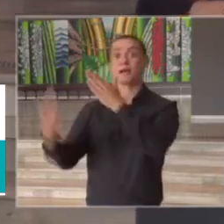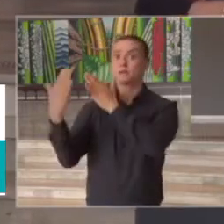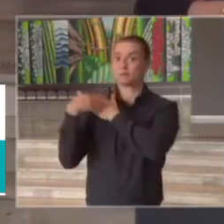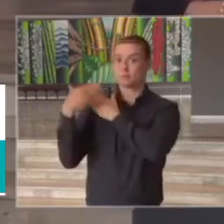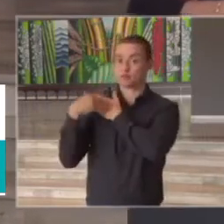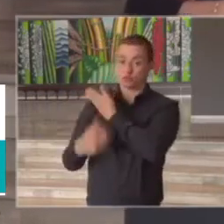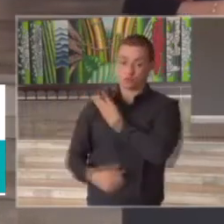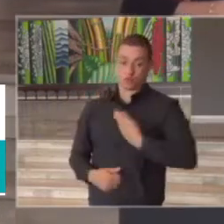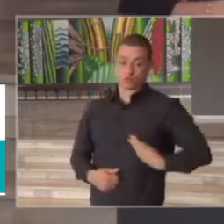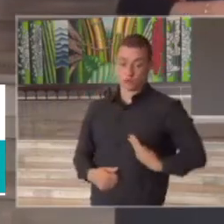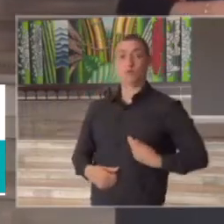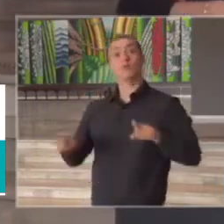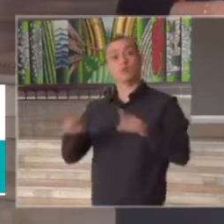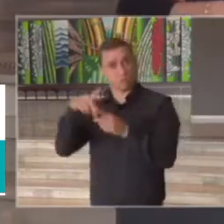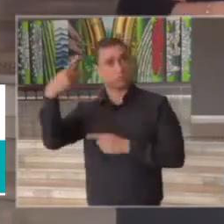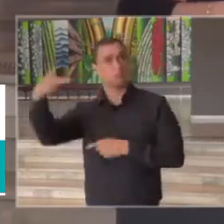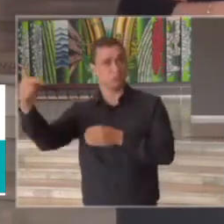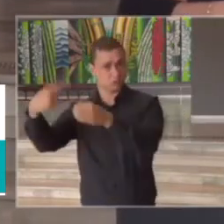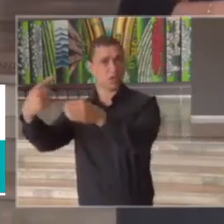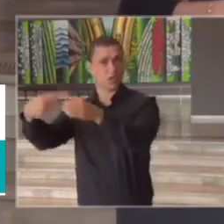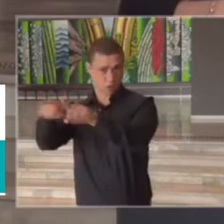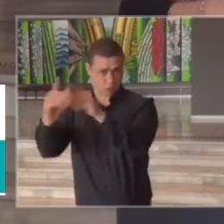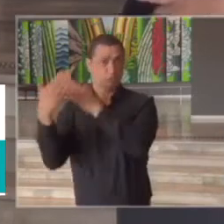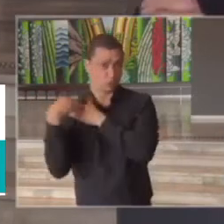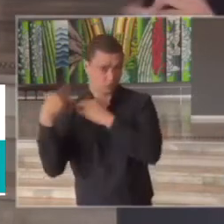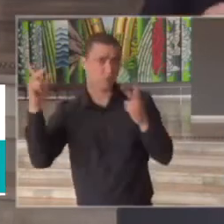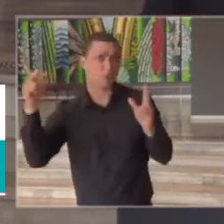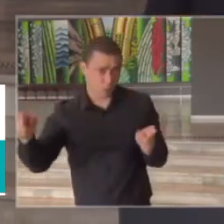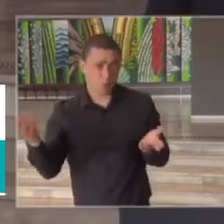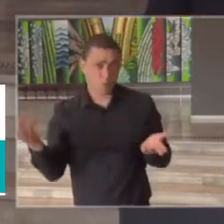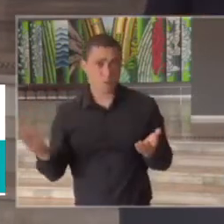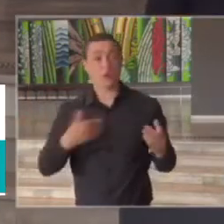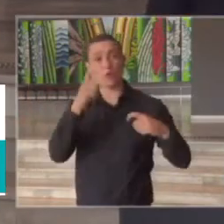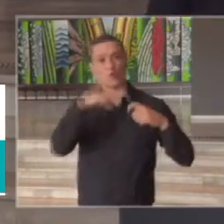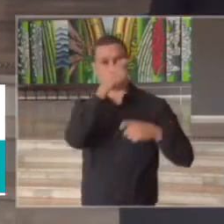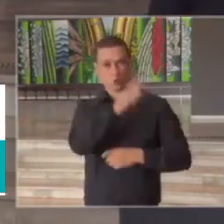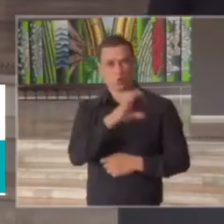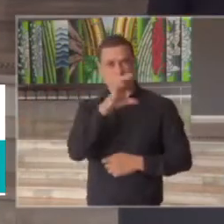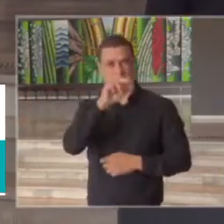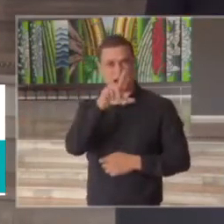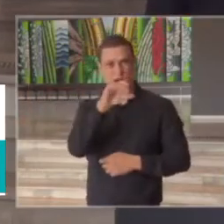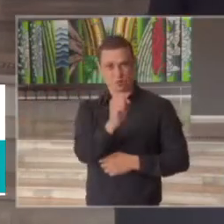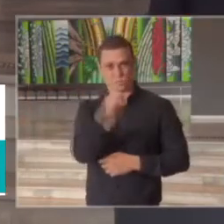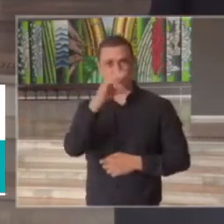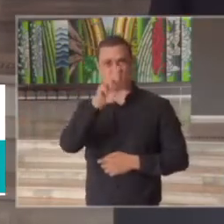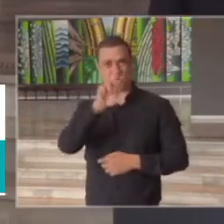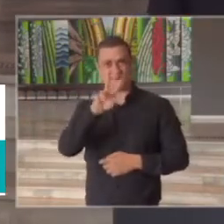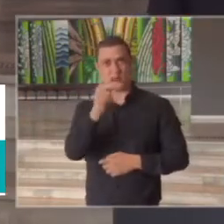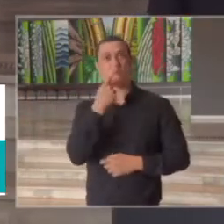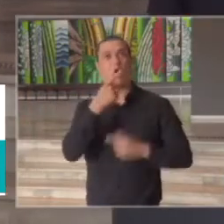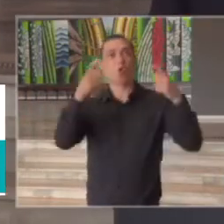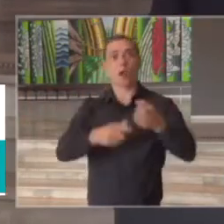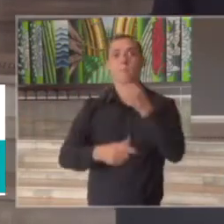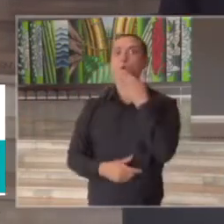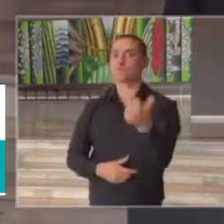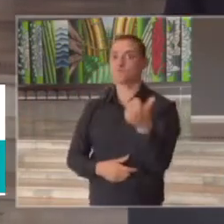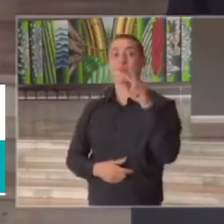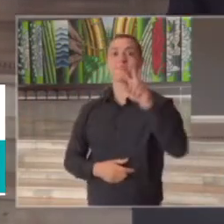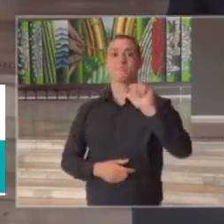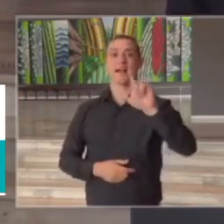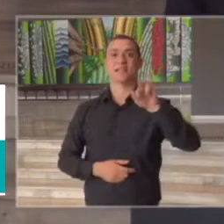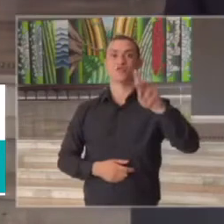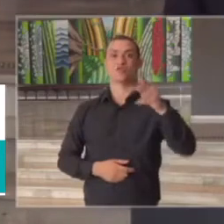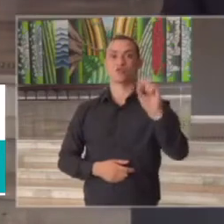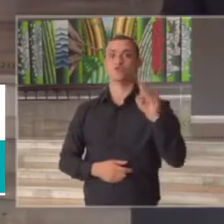sobre os indicadores da própria cidade então o doutor Carlos Carvalho citou aqui o bom exemplo de Valinhos nós estamos aumentando